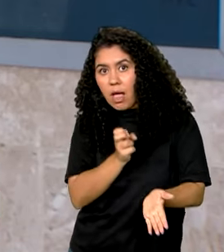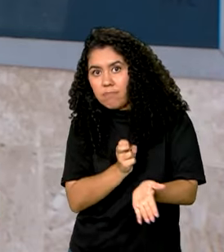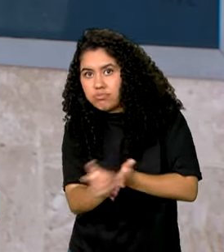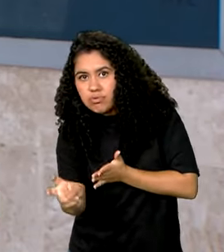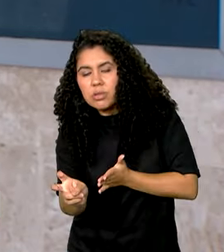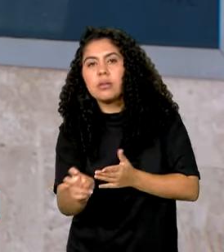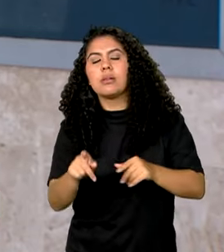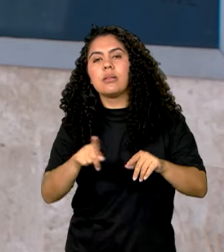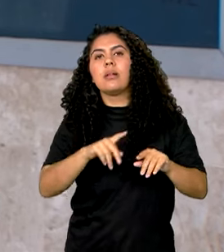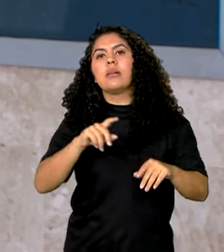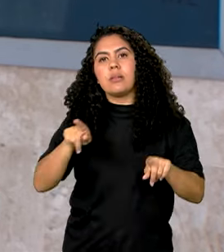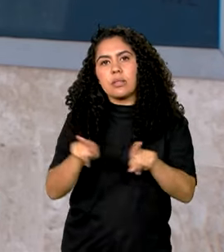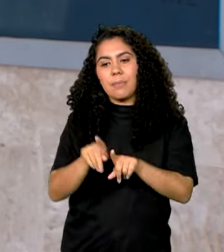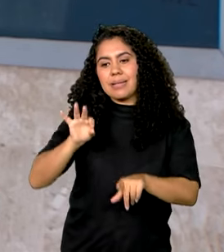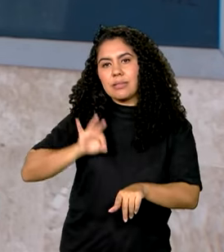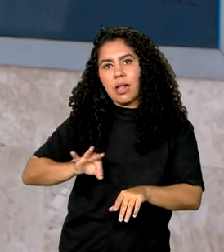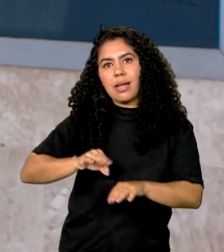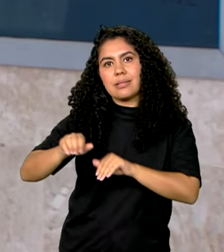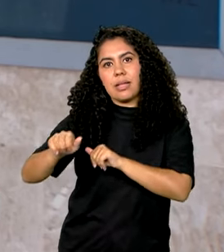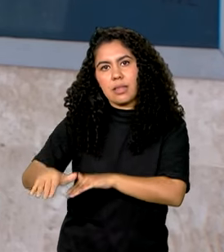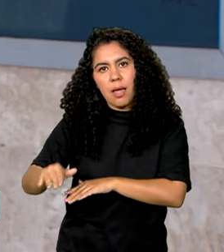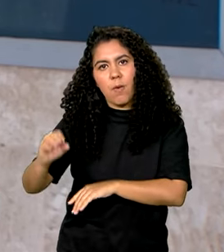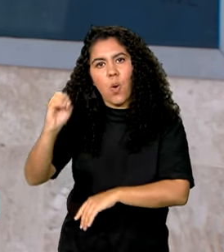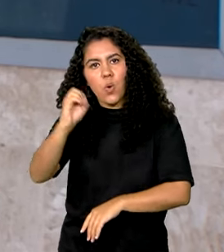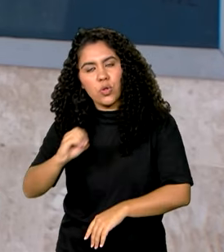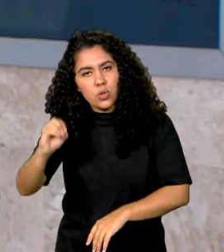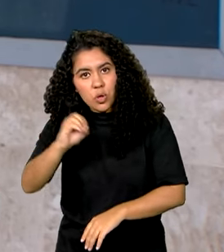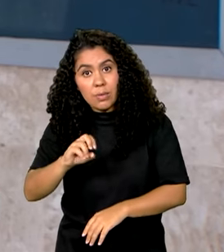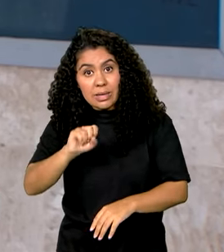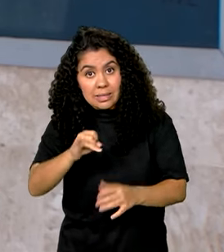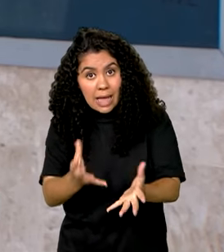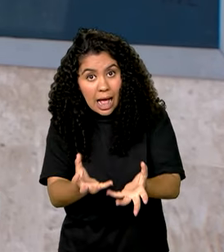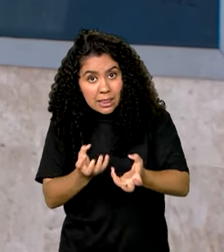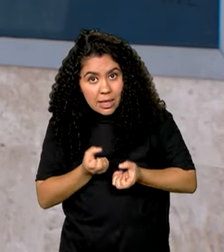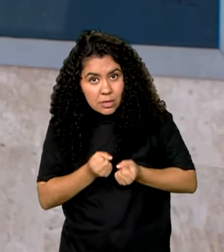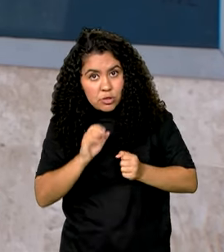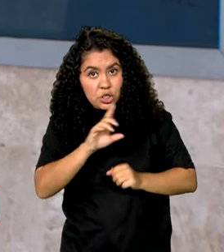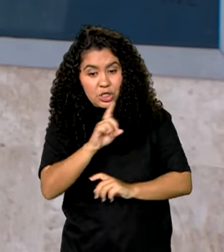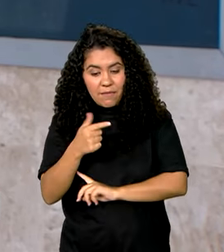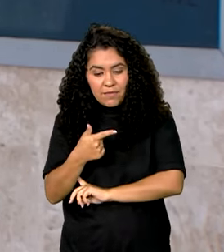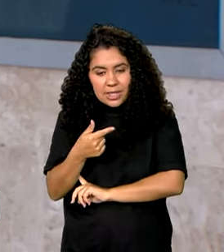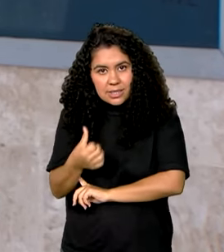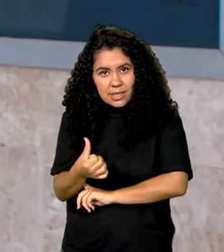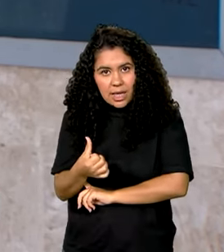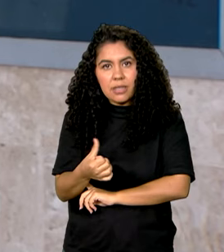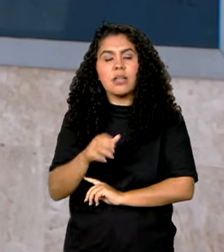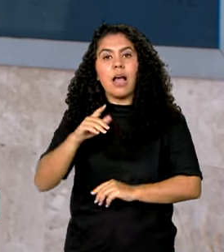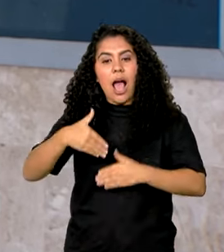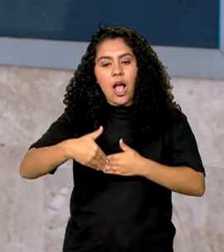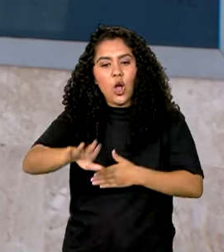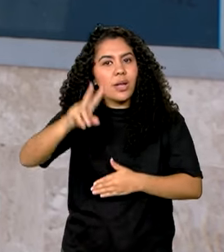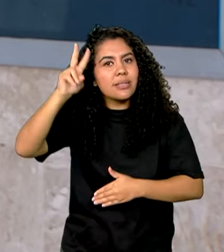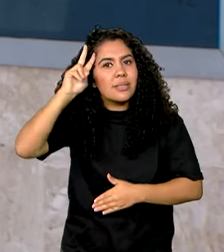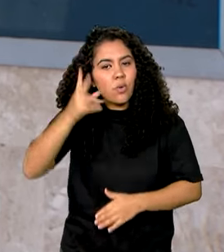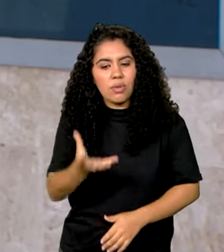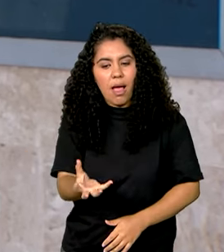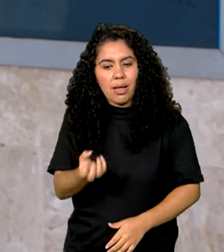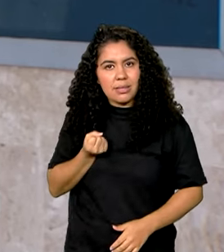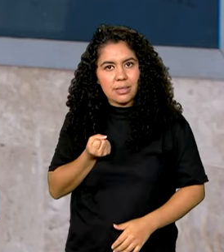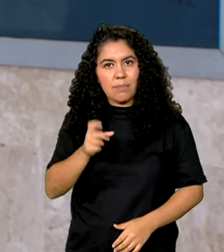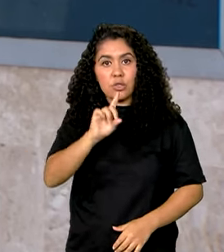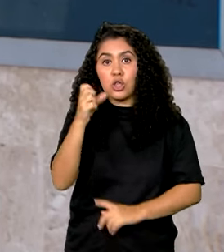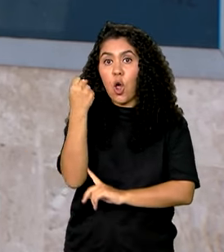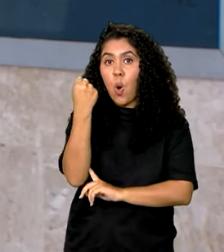setembro e outubro. Quem aderiu até o dia 26 de junho vai receber já na próxima segunda-feira, 8 de